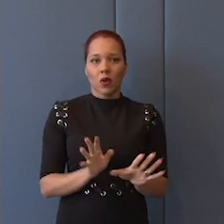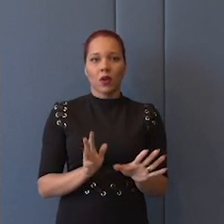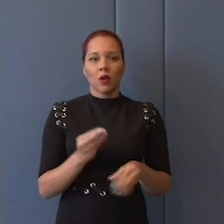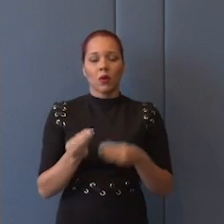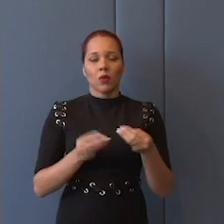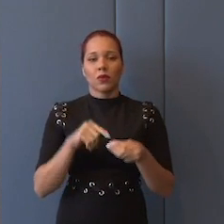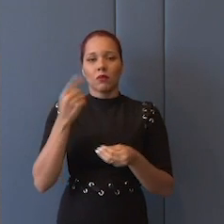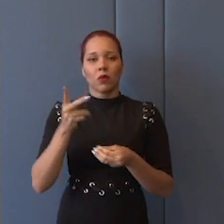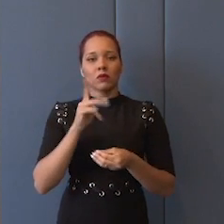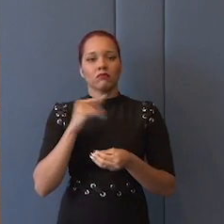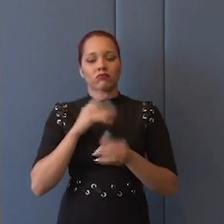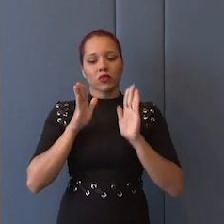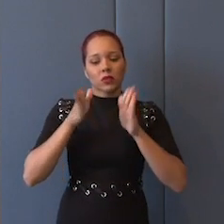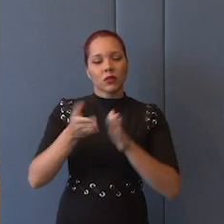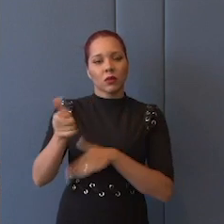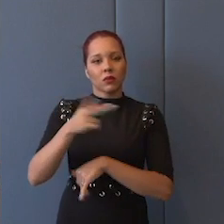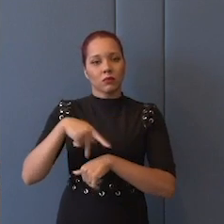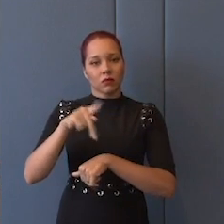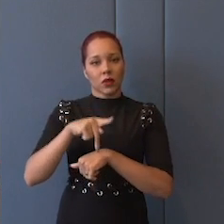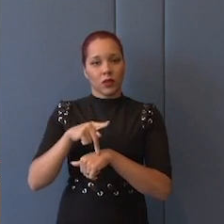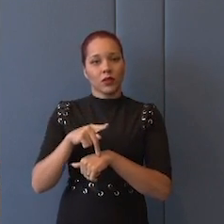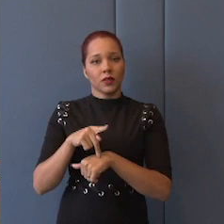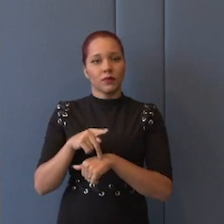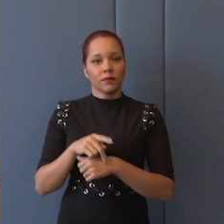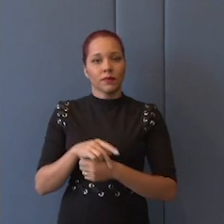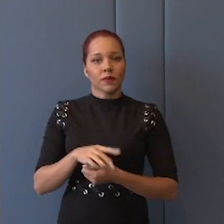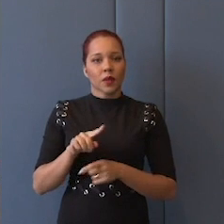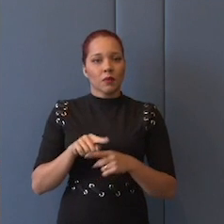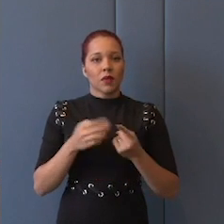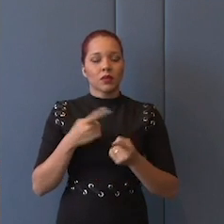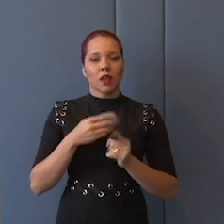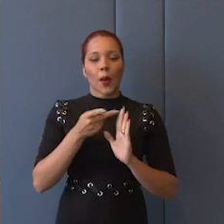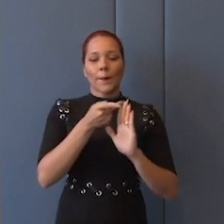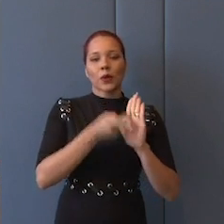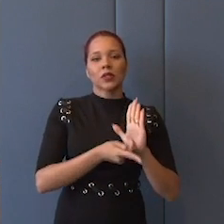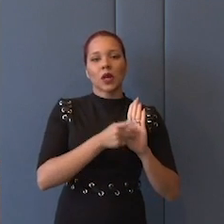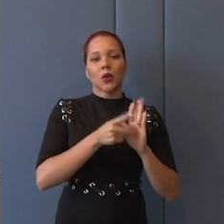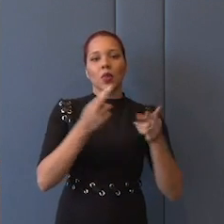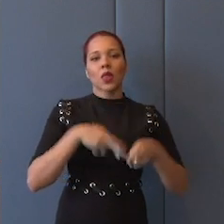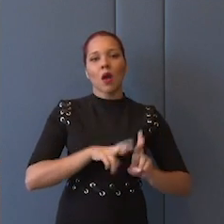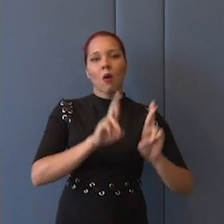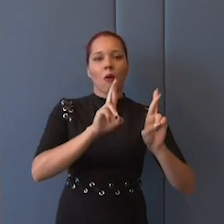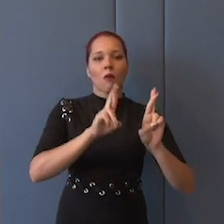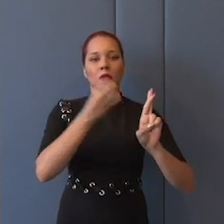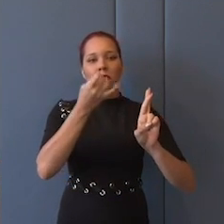de concentro entre os países. Mas a posição da ONU, disse...